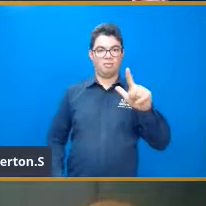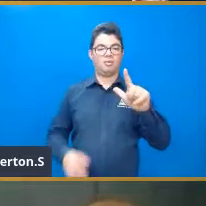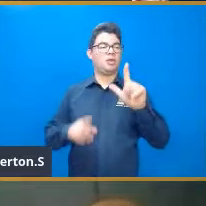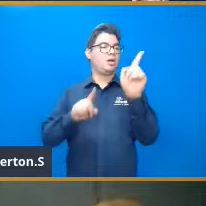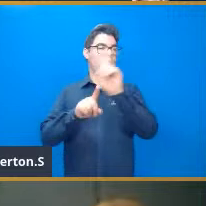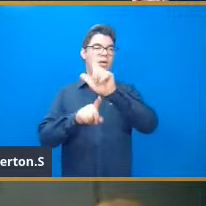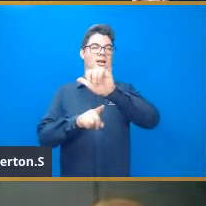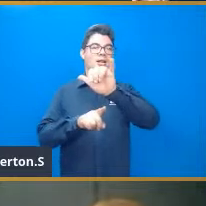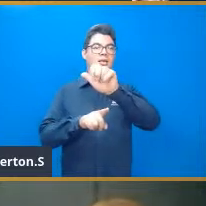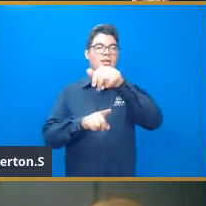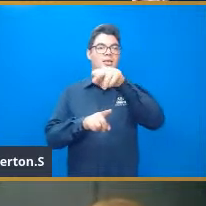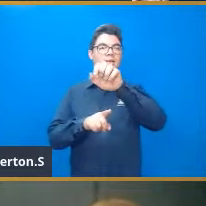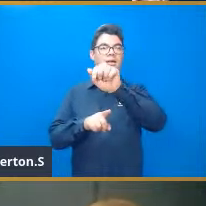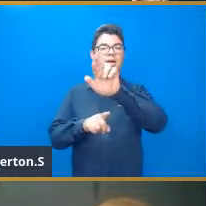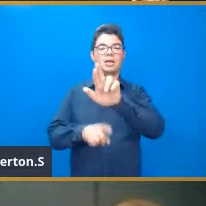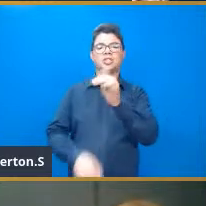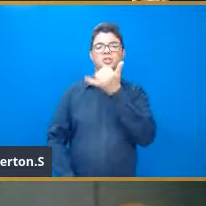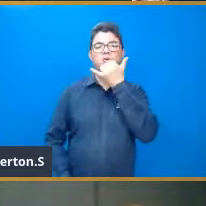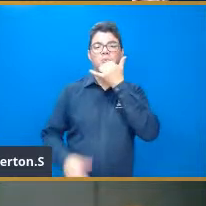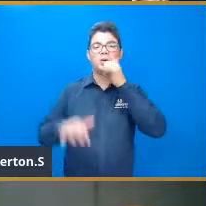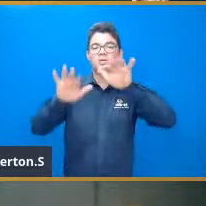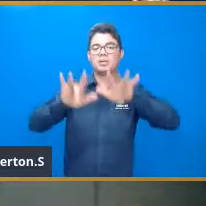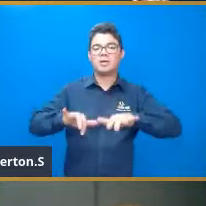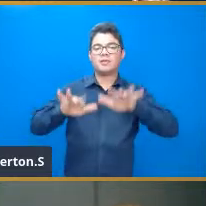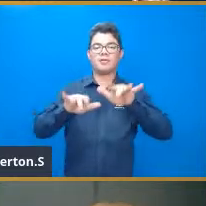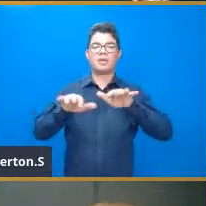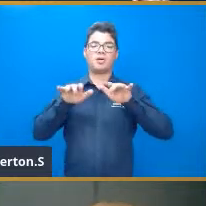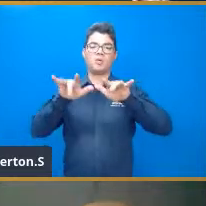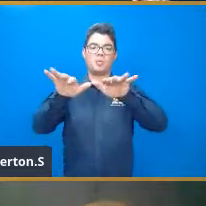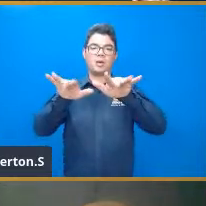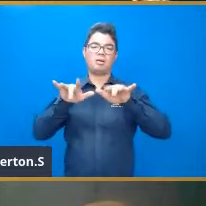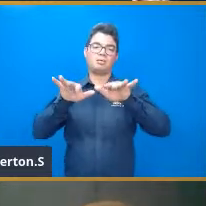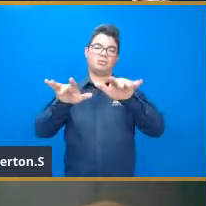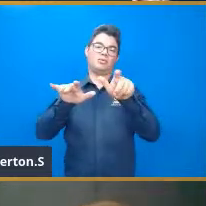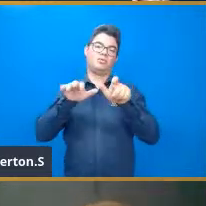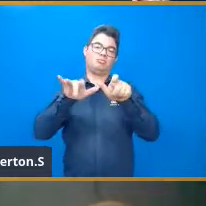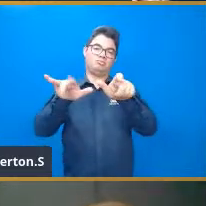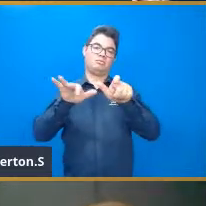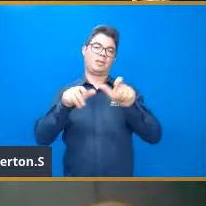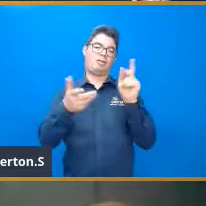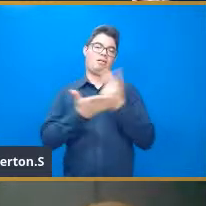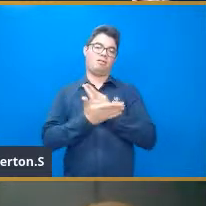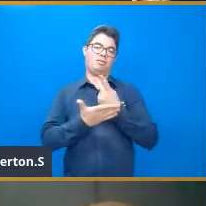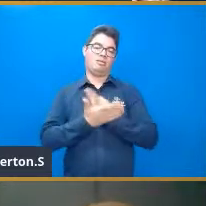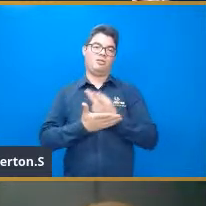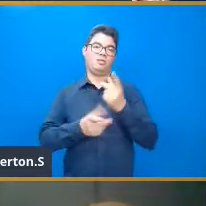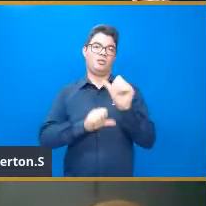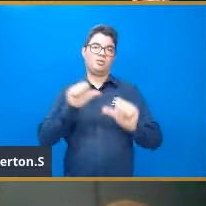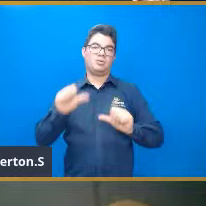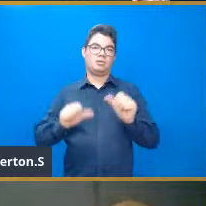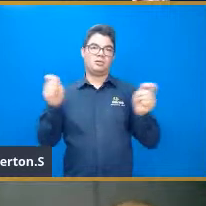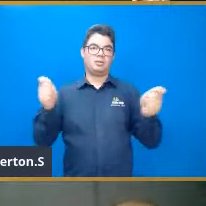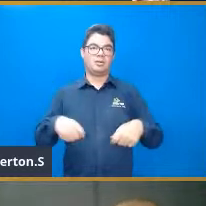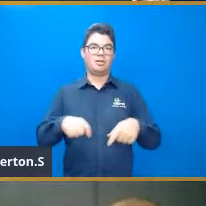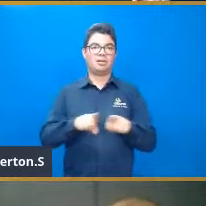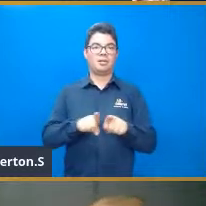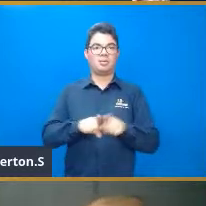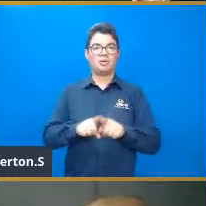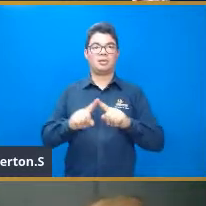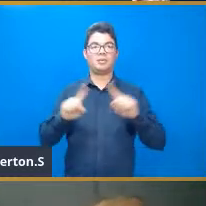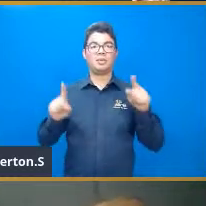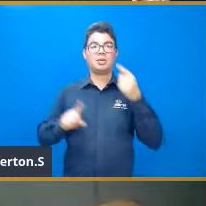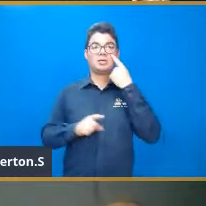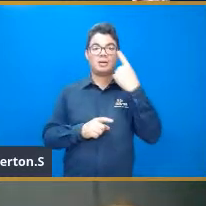imperdoável minha ali na hora de escrever o de comando, que a gente usa muito regressão linear. E aí, o certo era escrever exponencial ali. Mas lá no